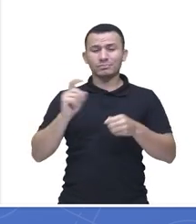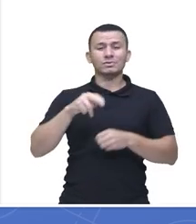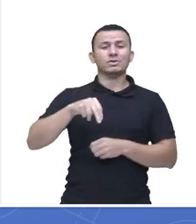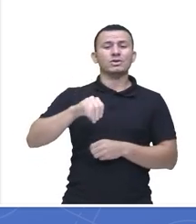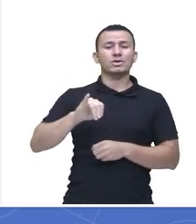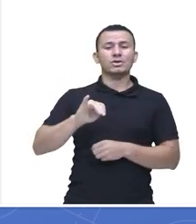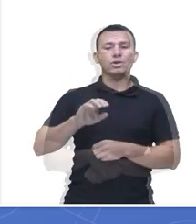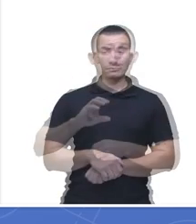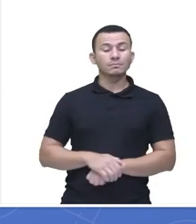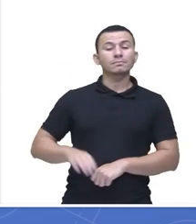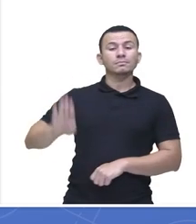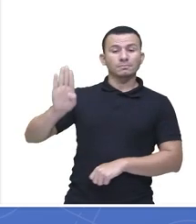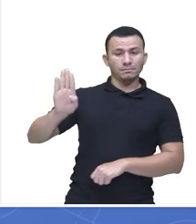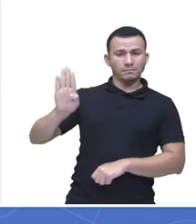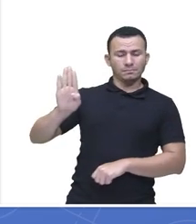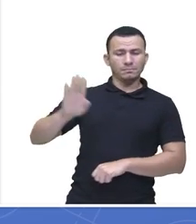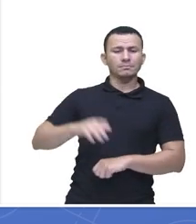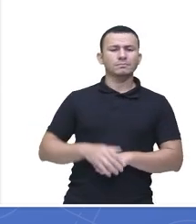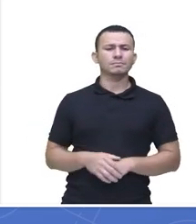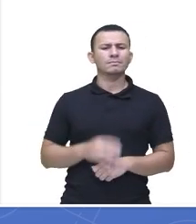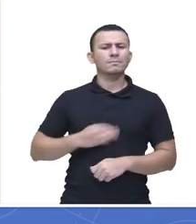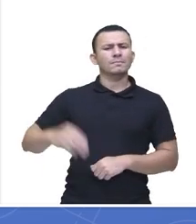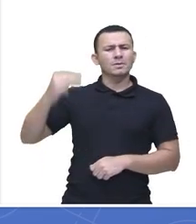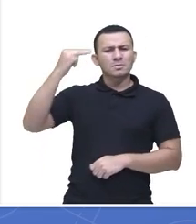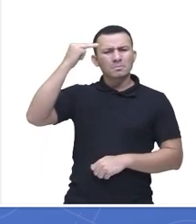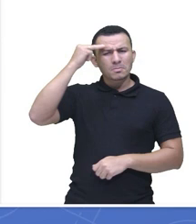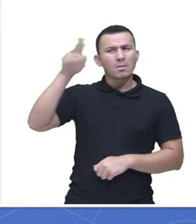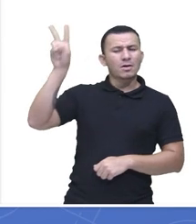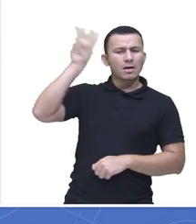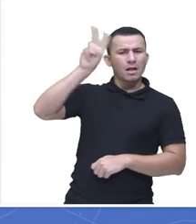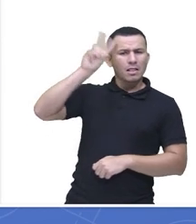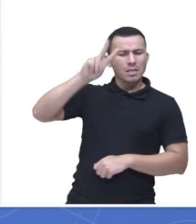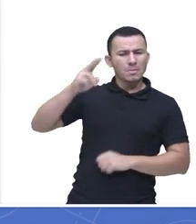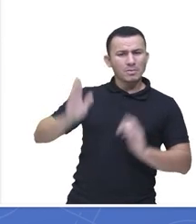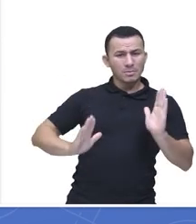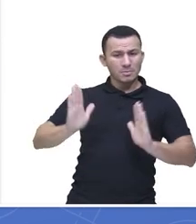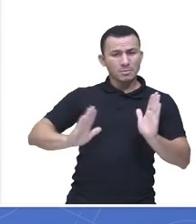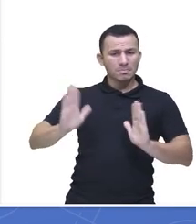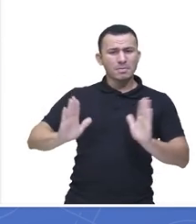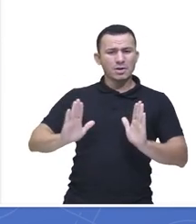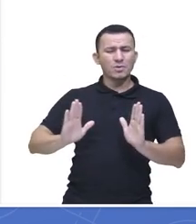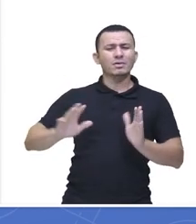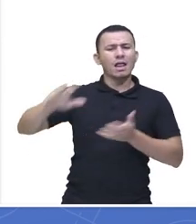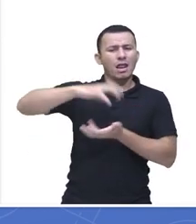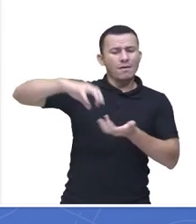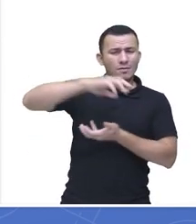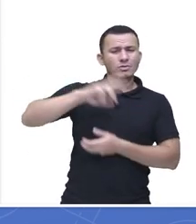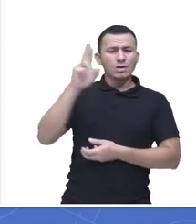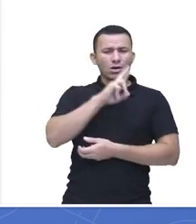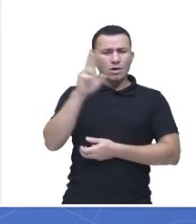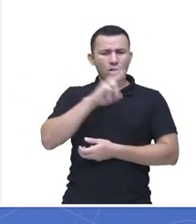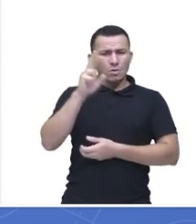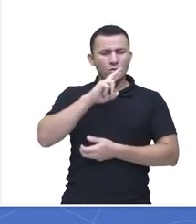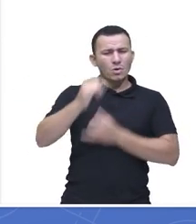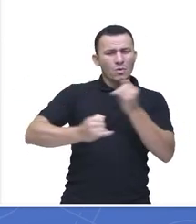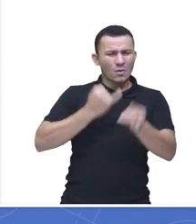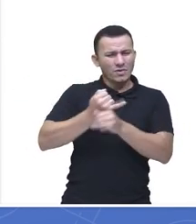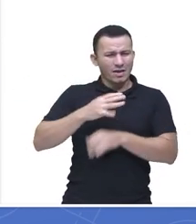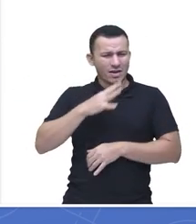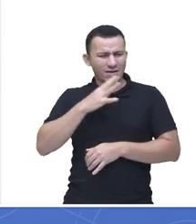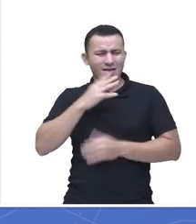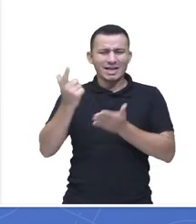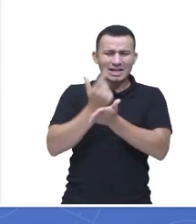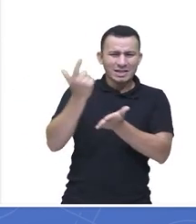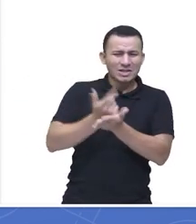Letra B, uma das memórias mais vivas em nosso tempo presente, acerca da chamada Revolução Russa, conhecida pela internet e em livros